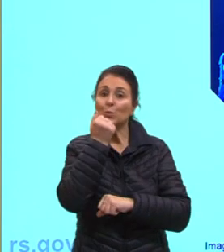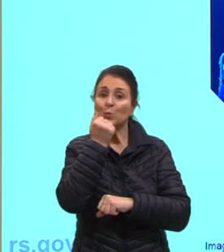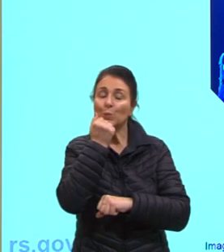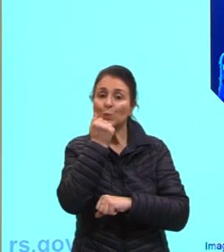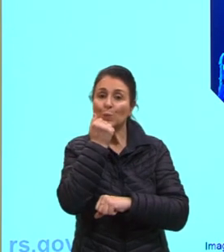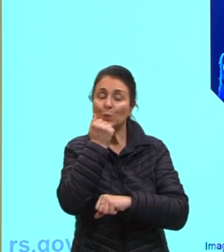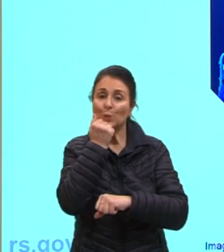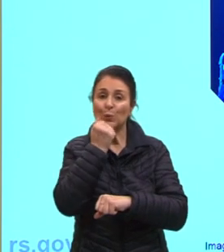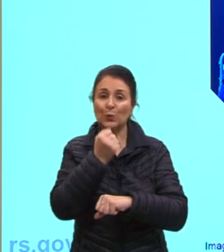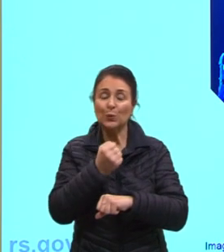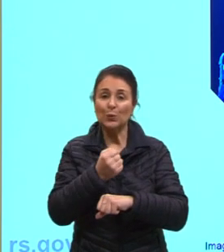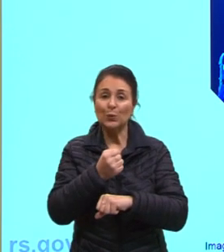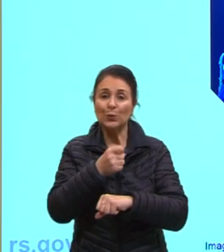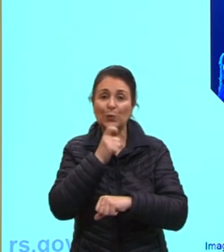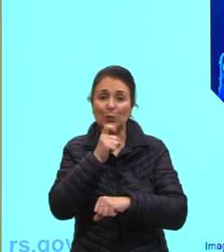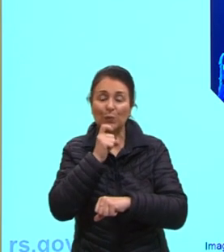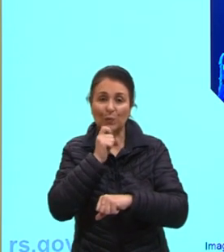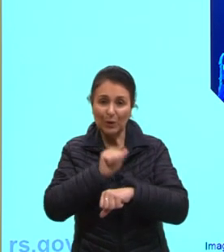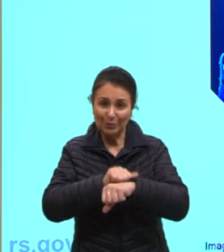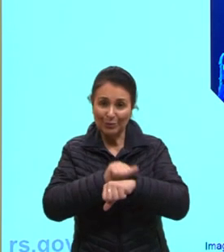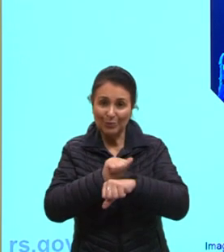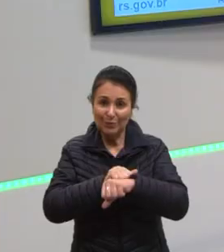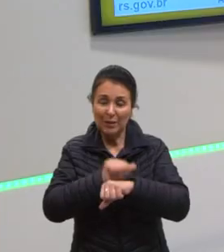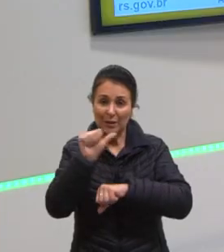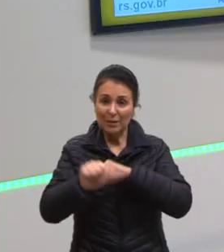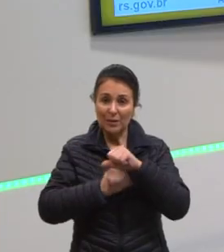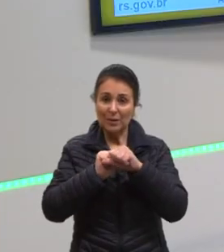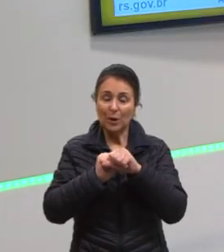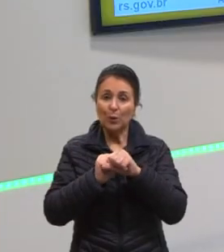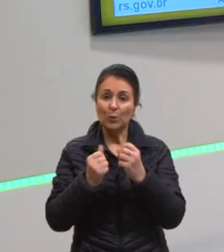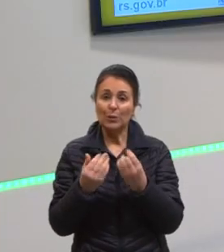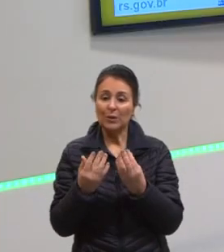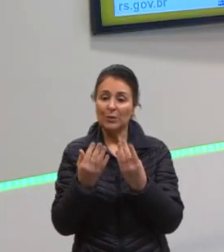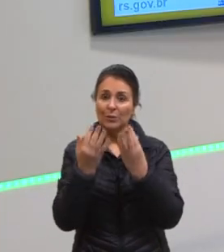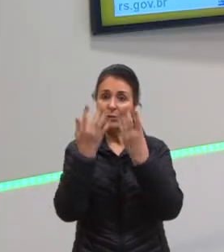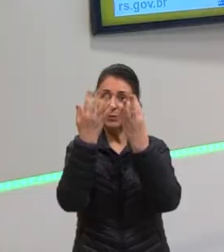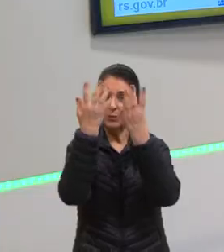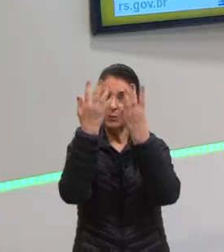e depois para o gasoso. É onde ela tem maior velocidade de vibração.